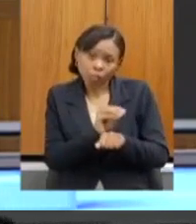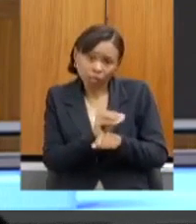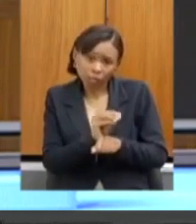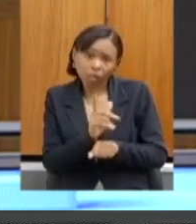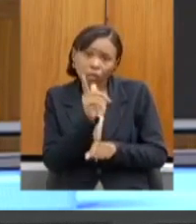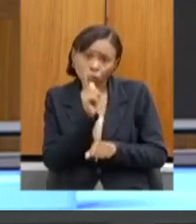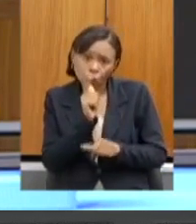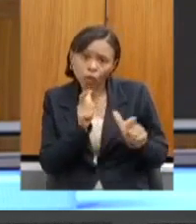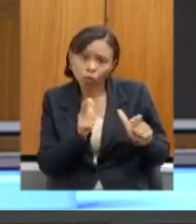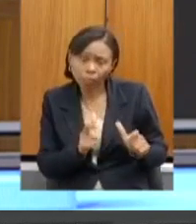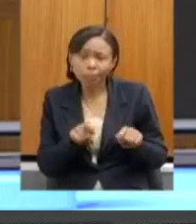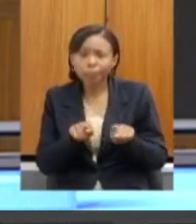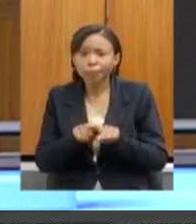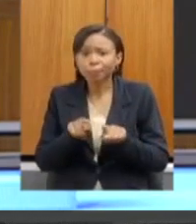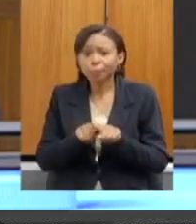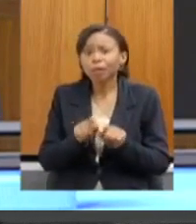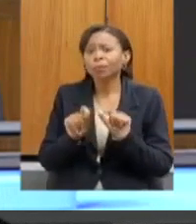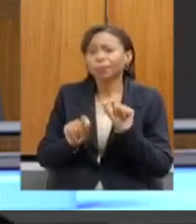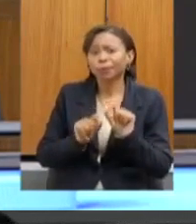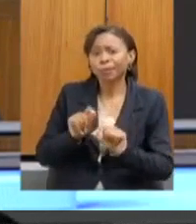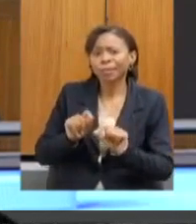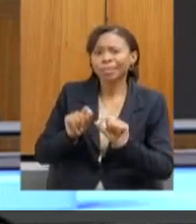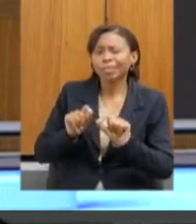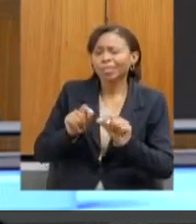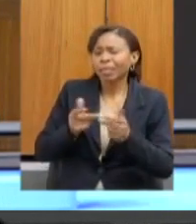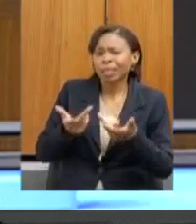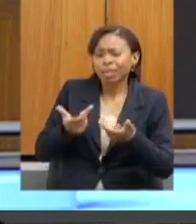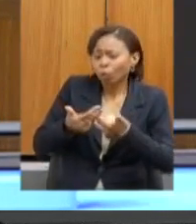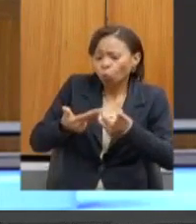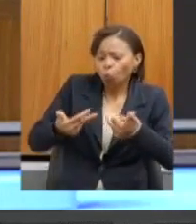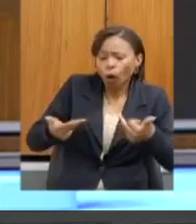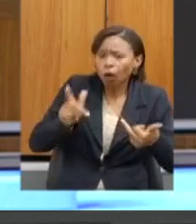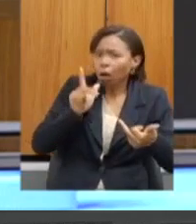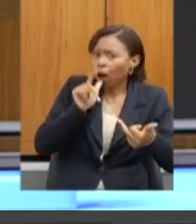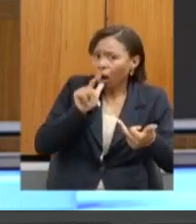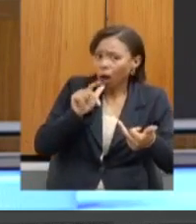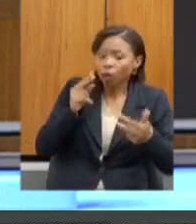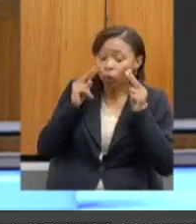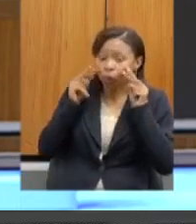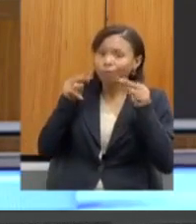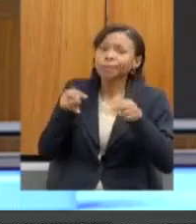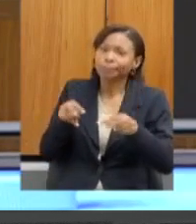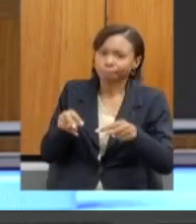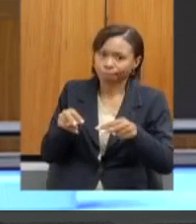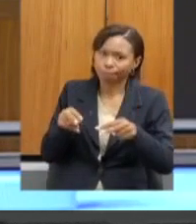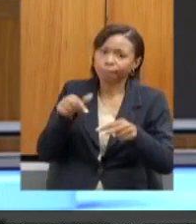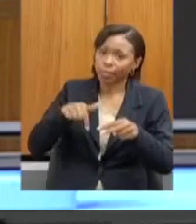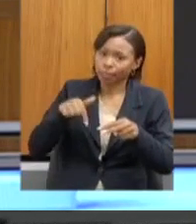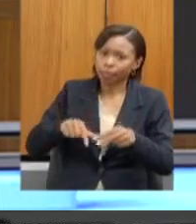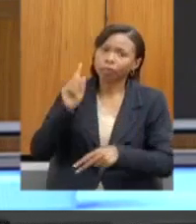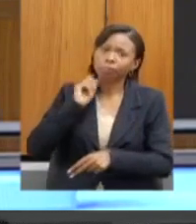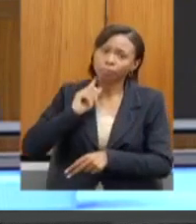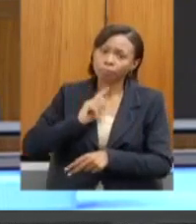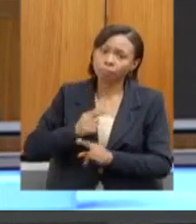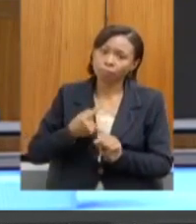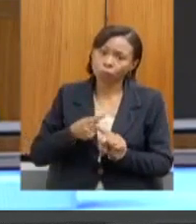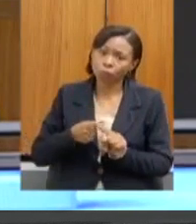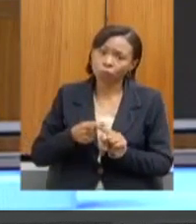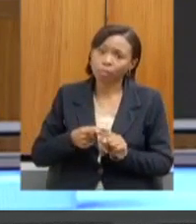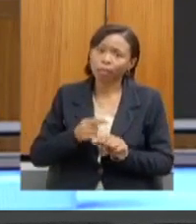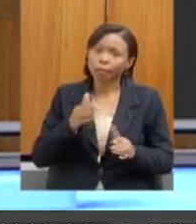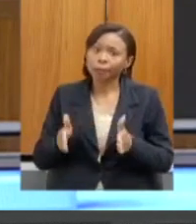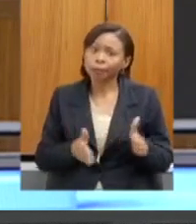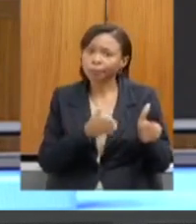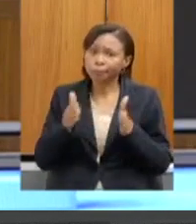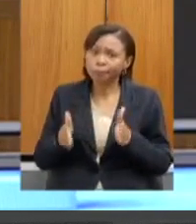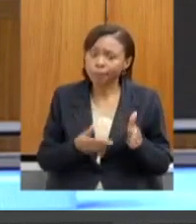olhar para os nossos recursos hídricos no Estado de Minas Gerais. Por quê? de fato, a produção agrícola do nosso